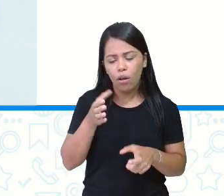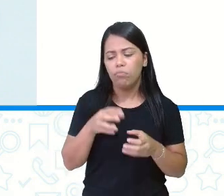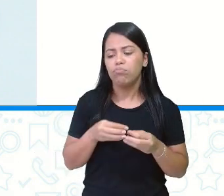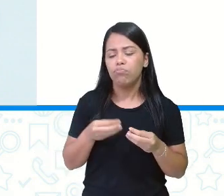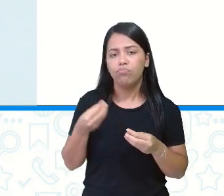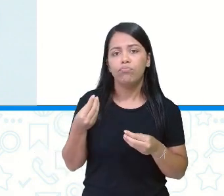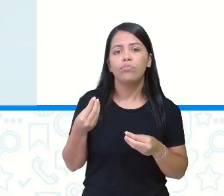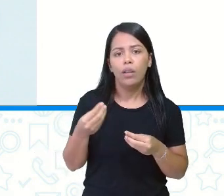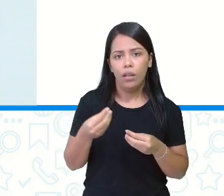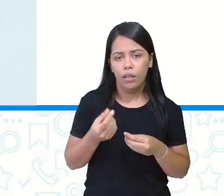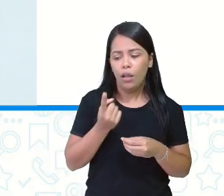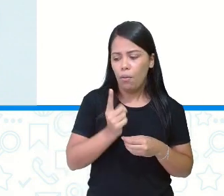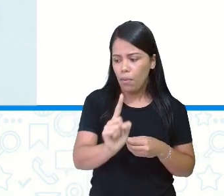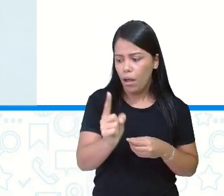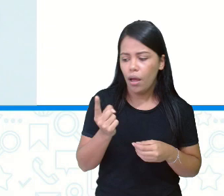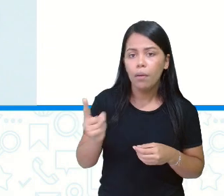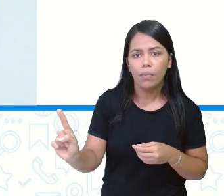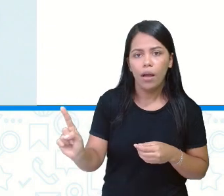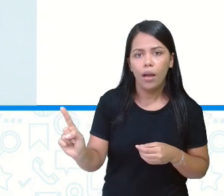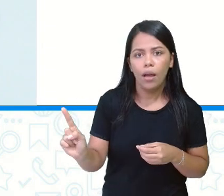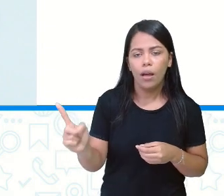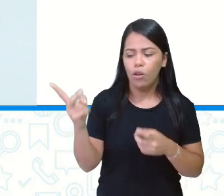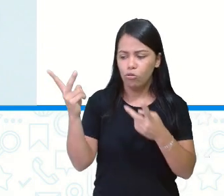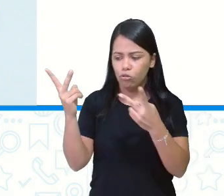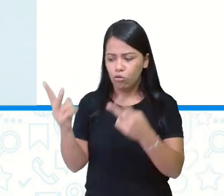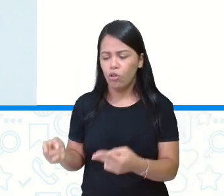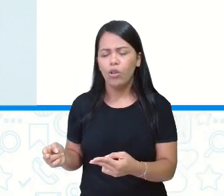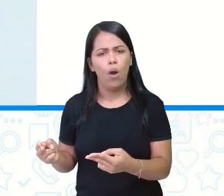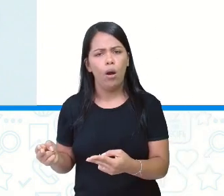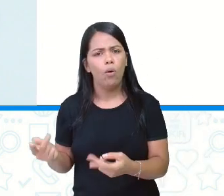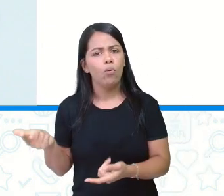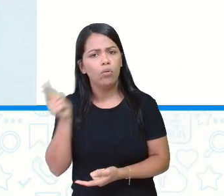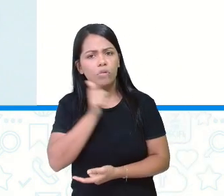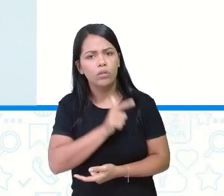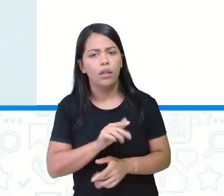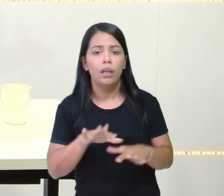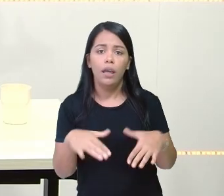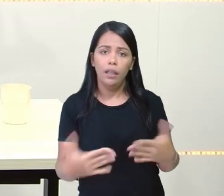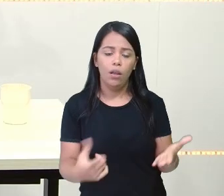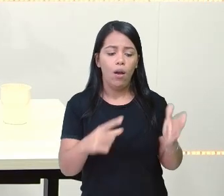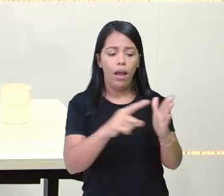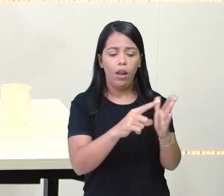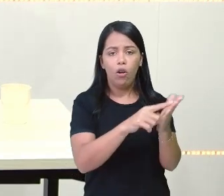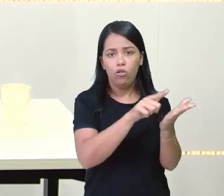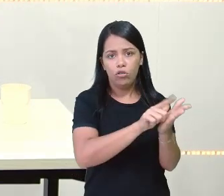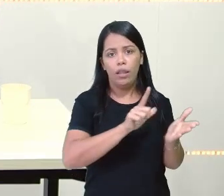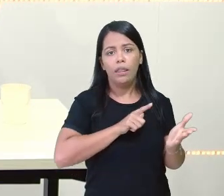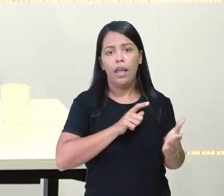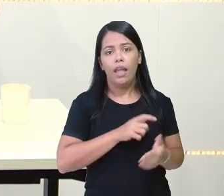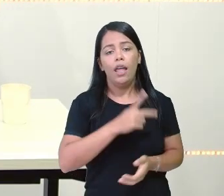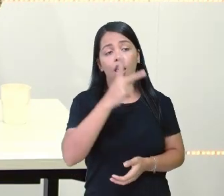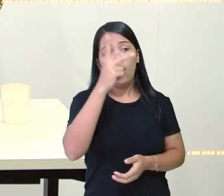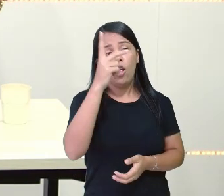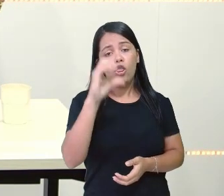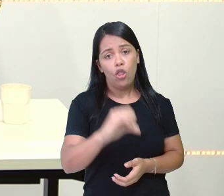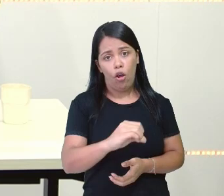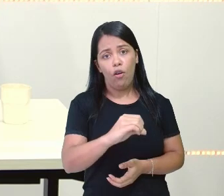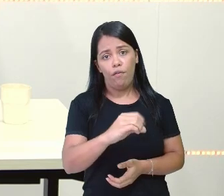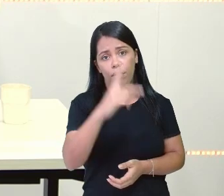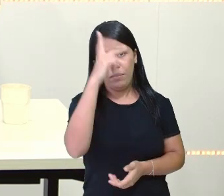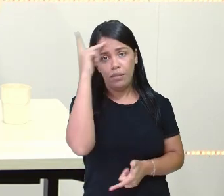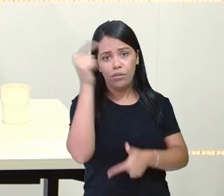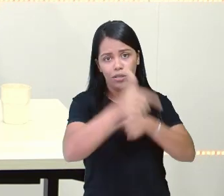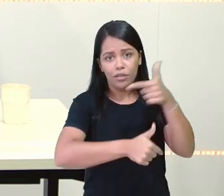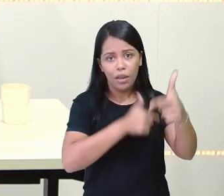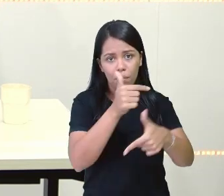Justifique a sua resposta. Então, a loja tem nove funcionários e o dono precisa, né?